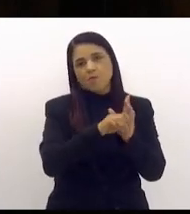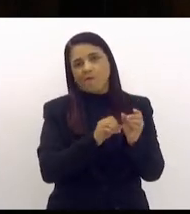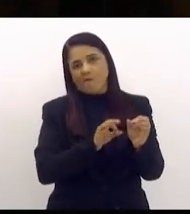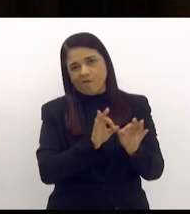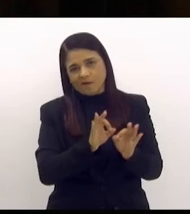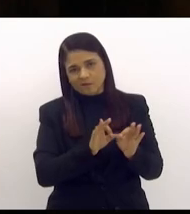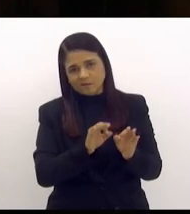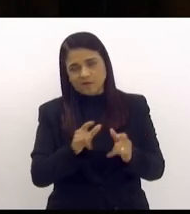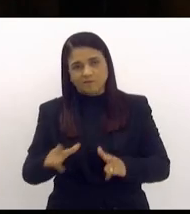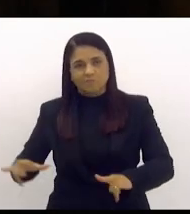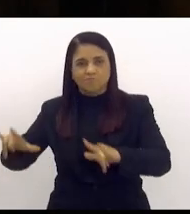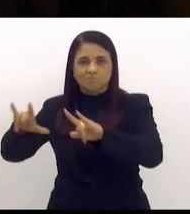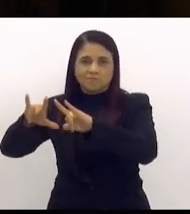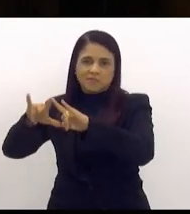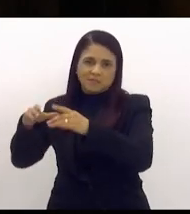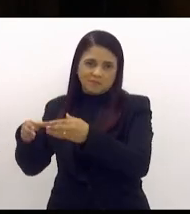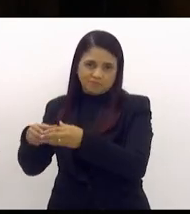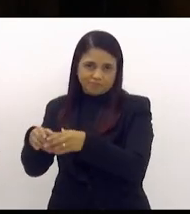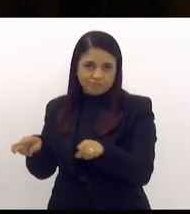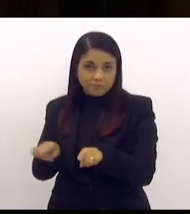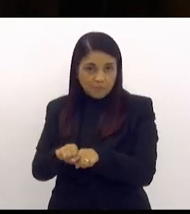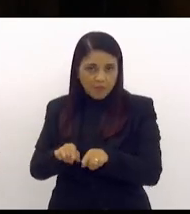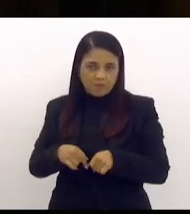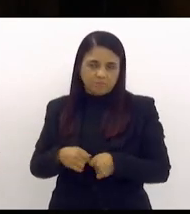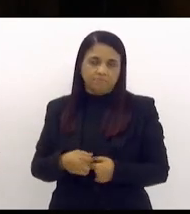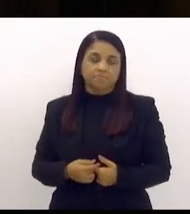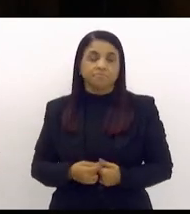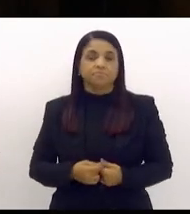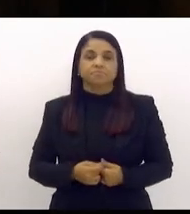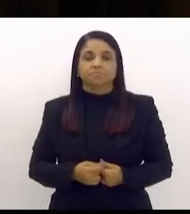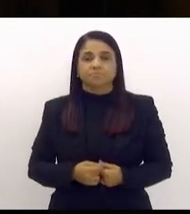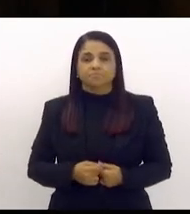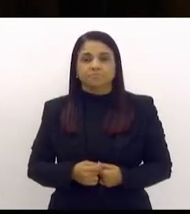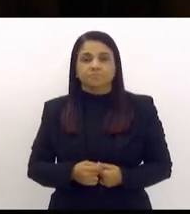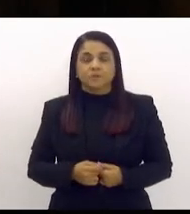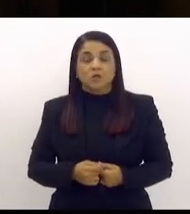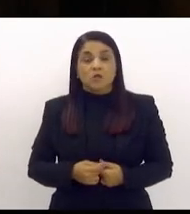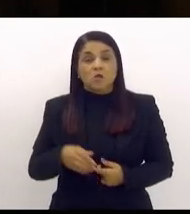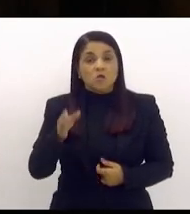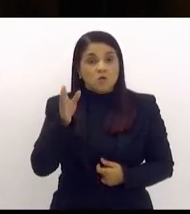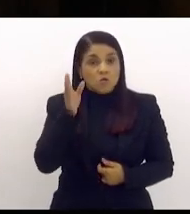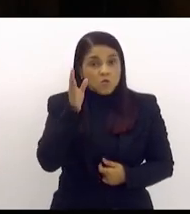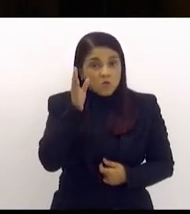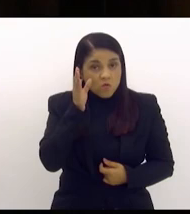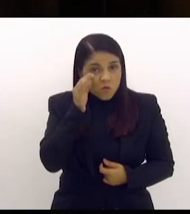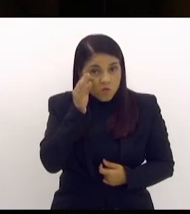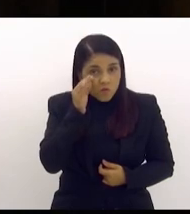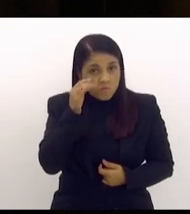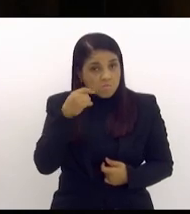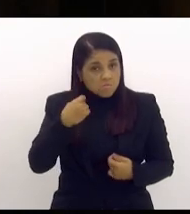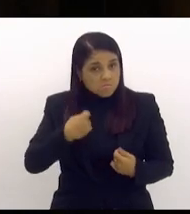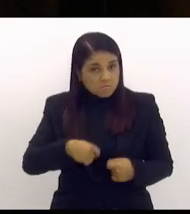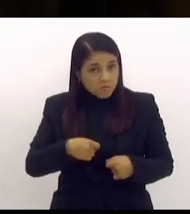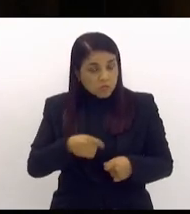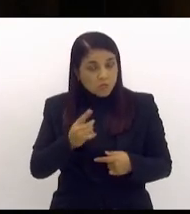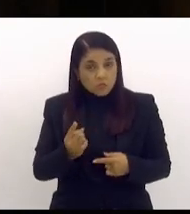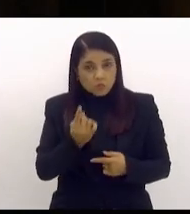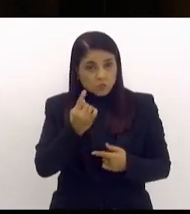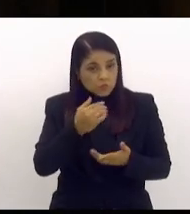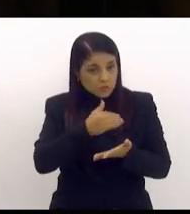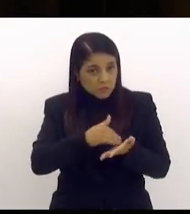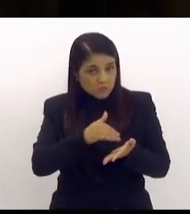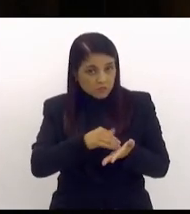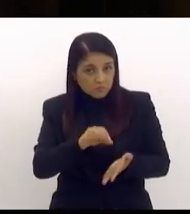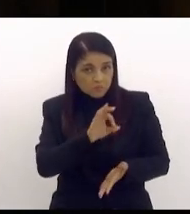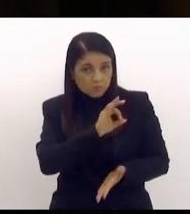e a milícia nós temos que observar que um secretário de